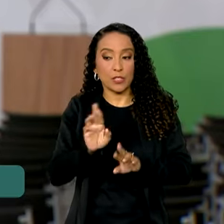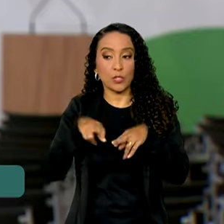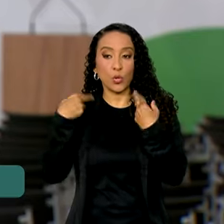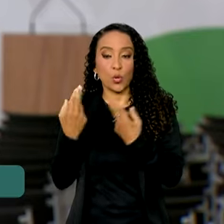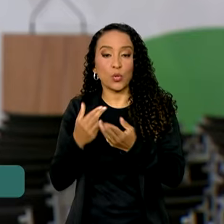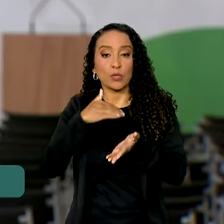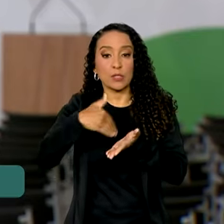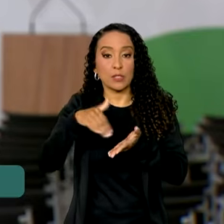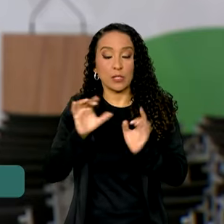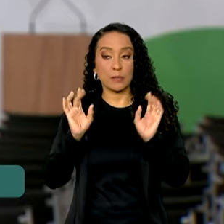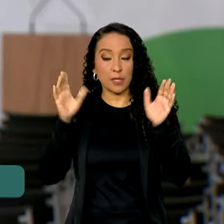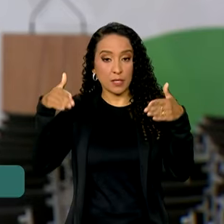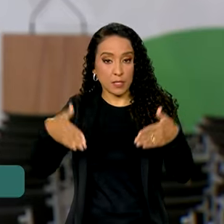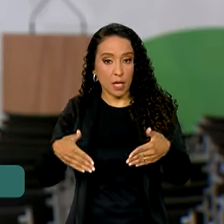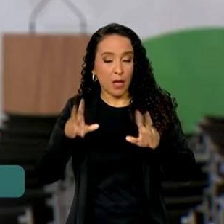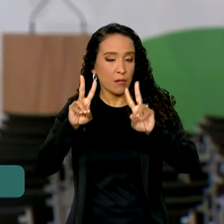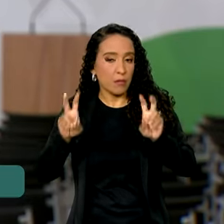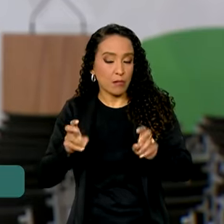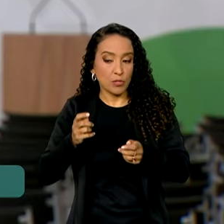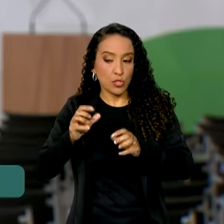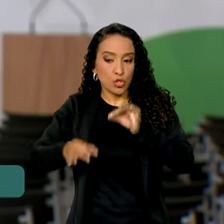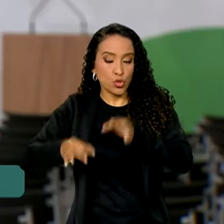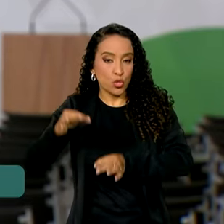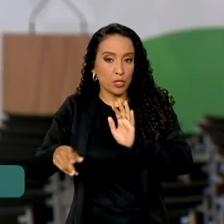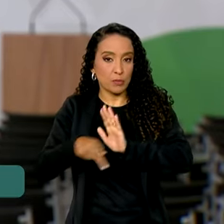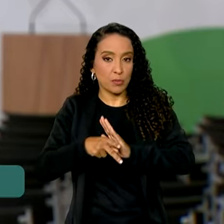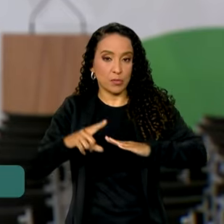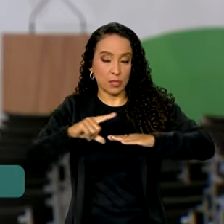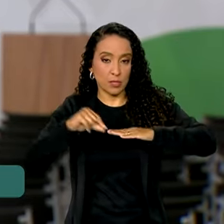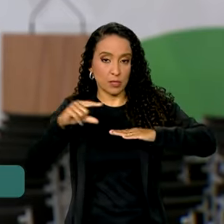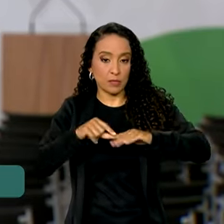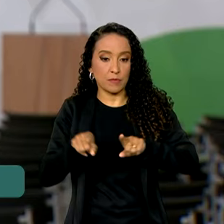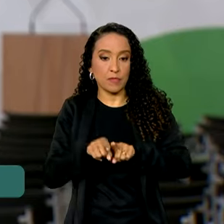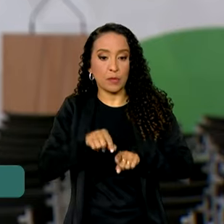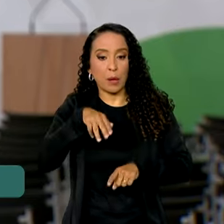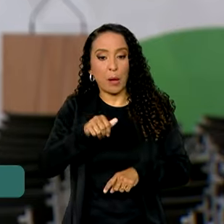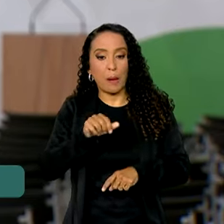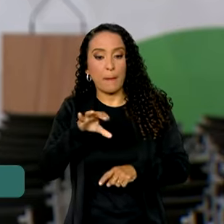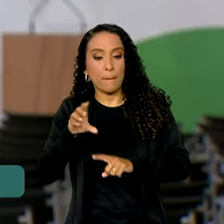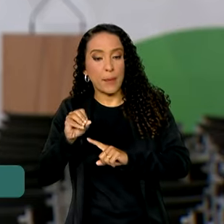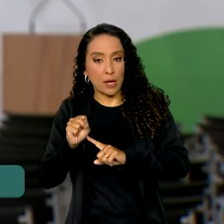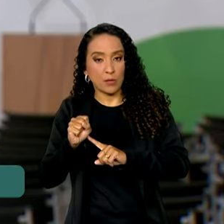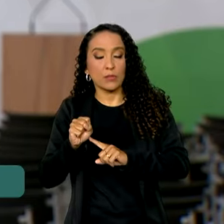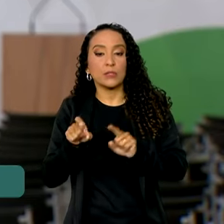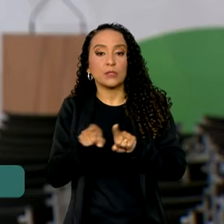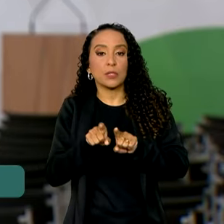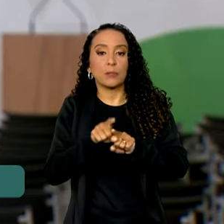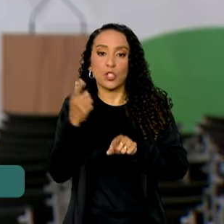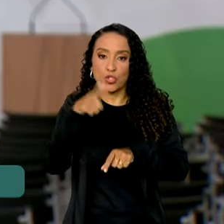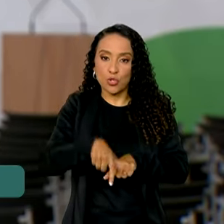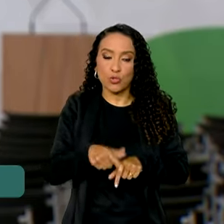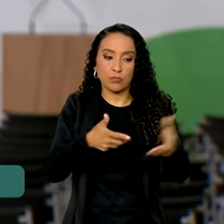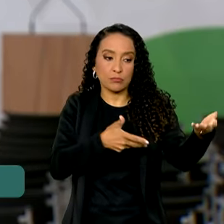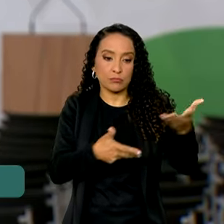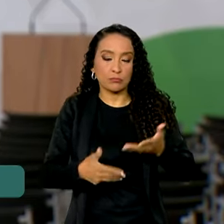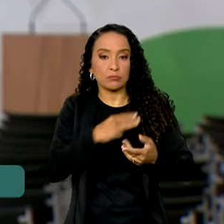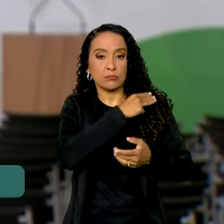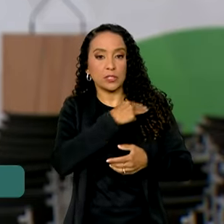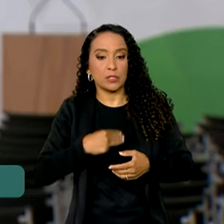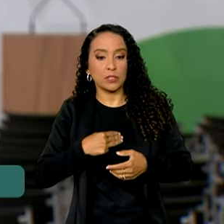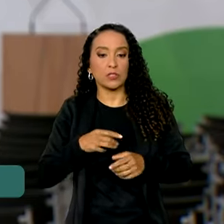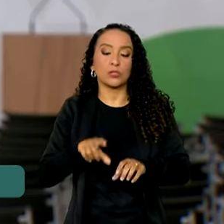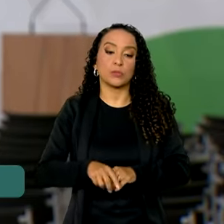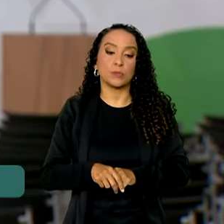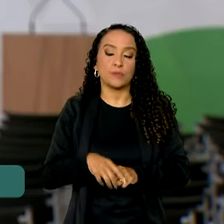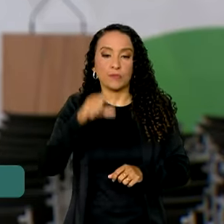reúne com o secretário especial para assuntos jurídicos da Casa Civil, Marcos Rogério de Souza, e mais uma vez recebe ministros, entre